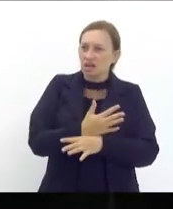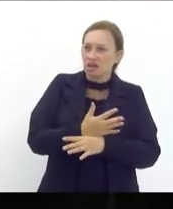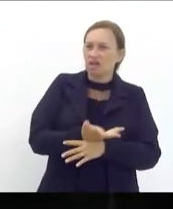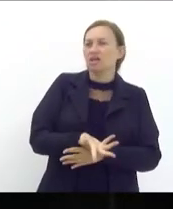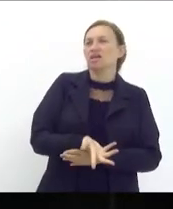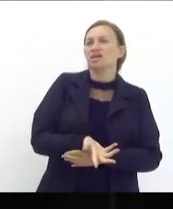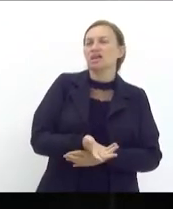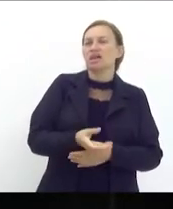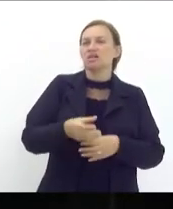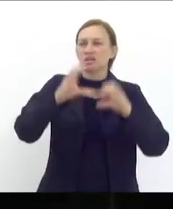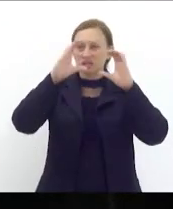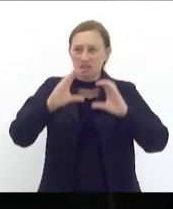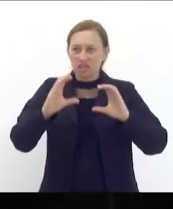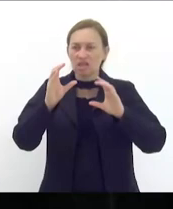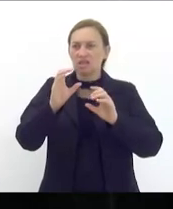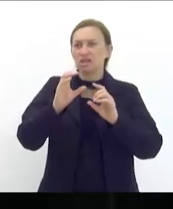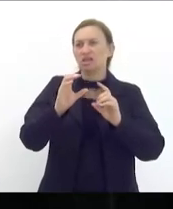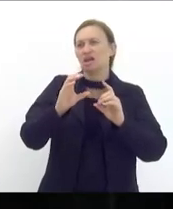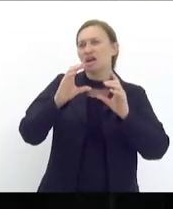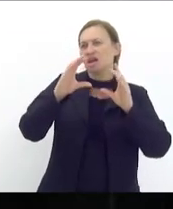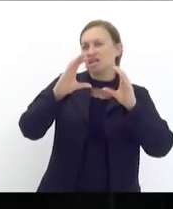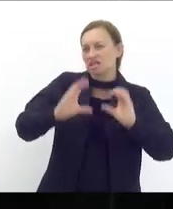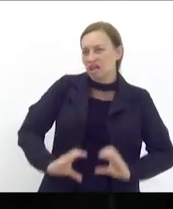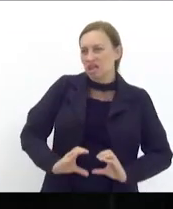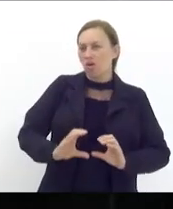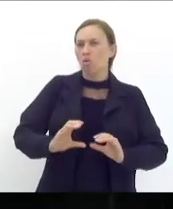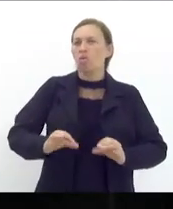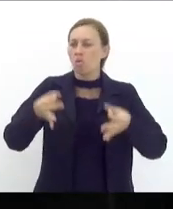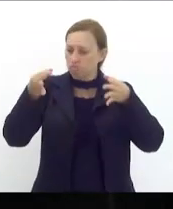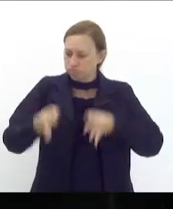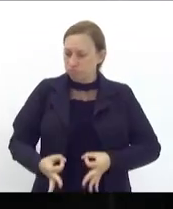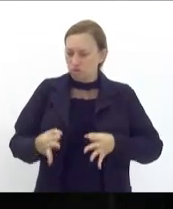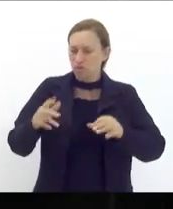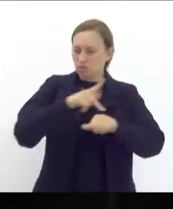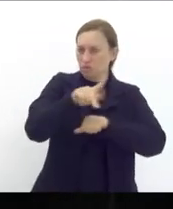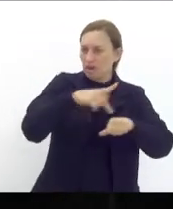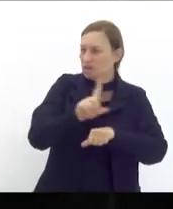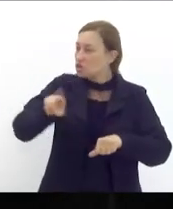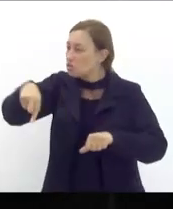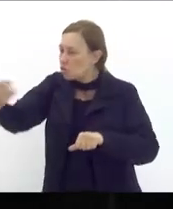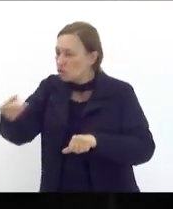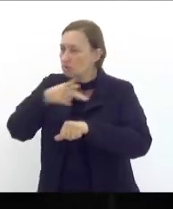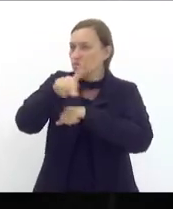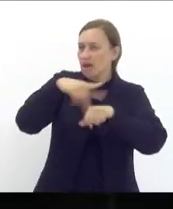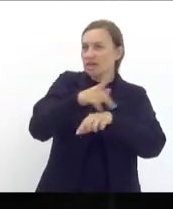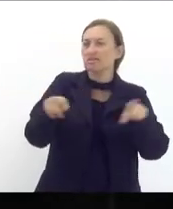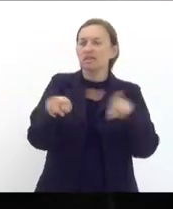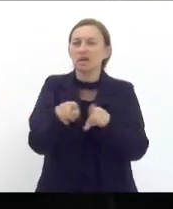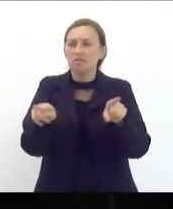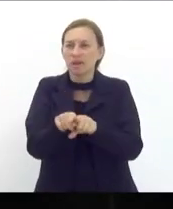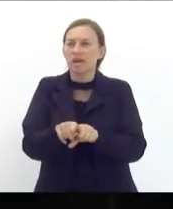deste país como também de outros cidadãos de outros países espalhados pelo muro